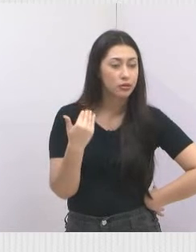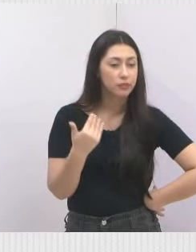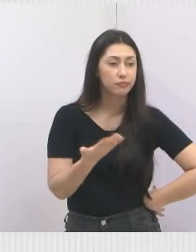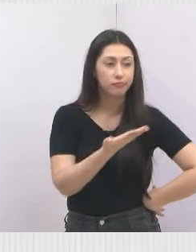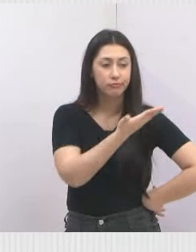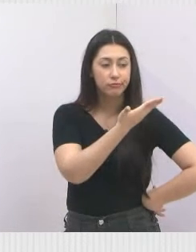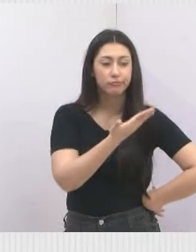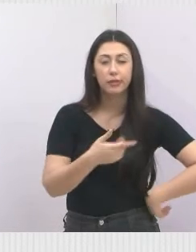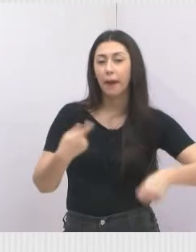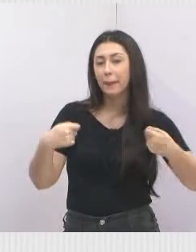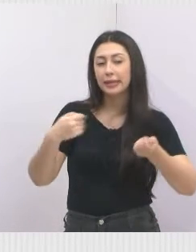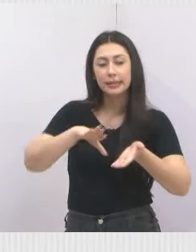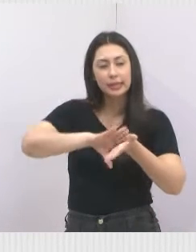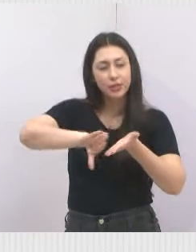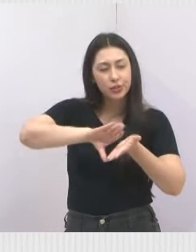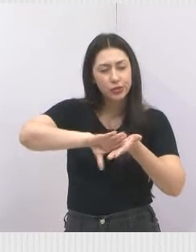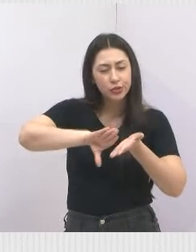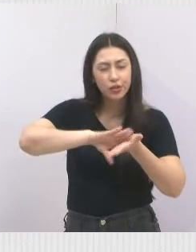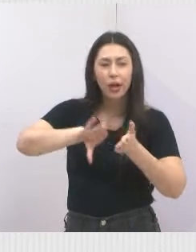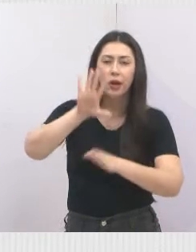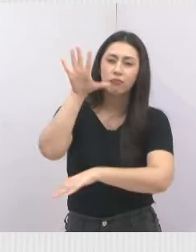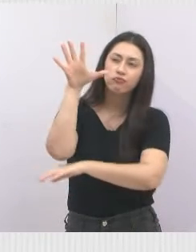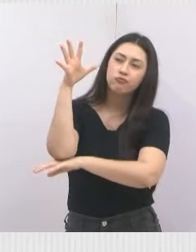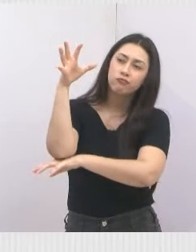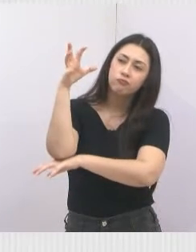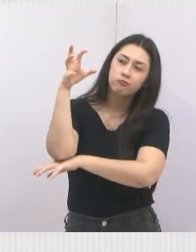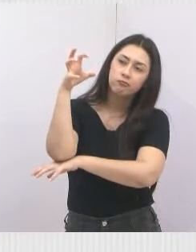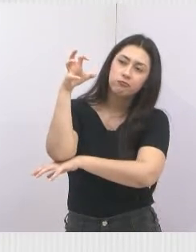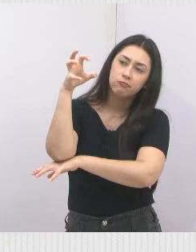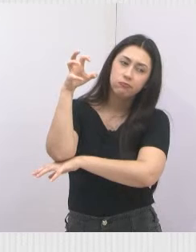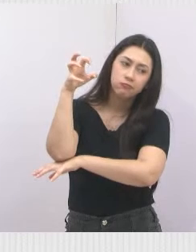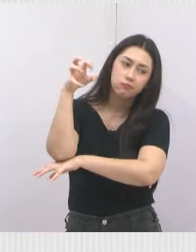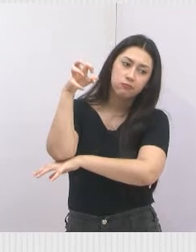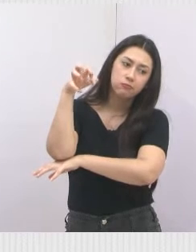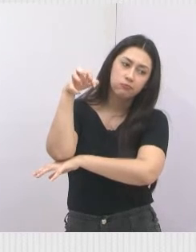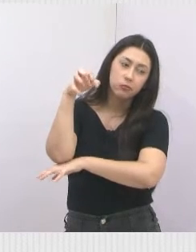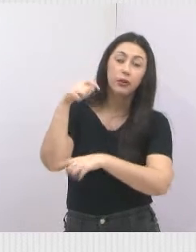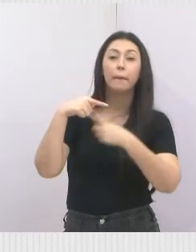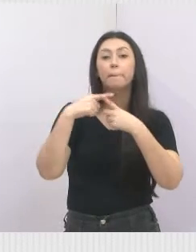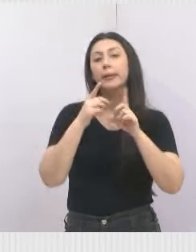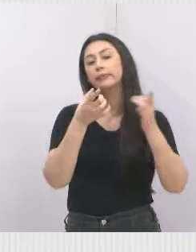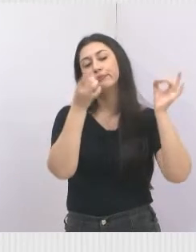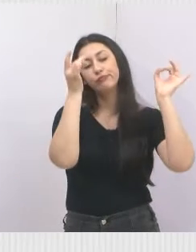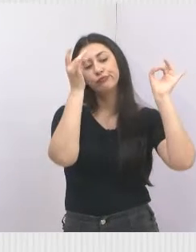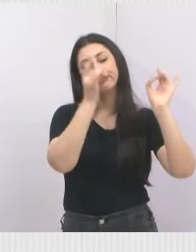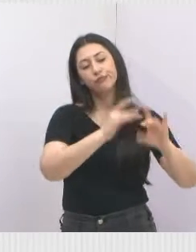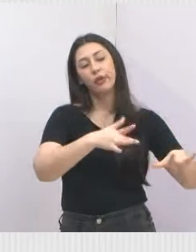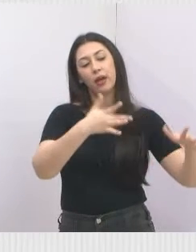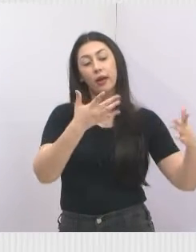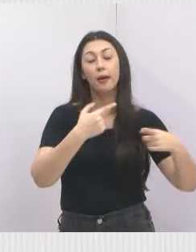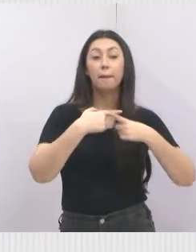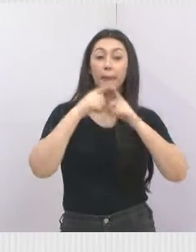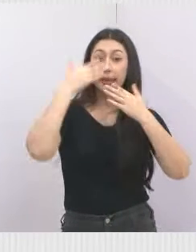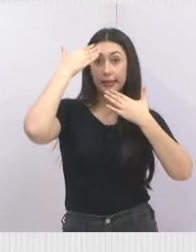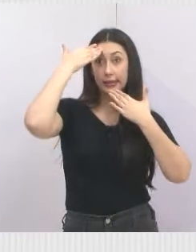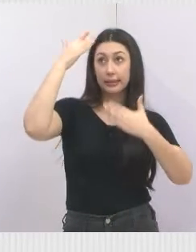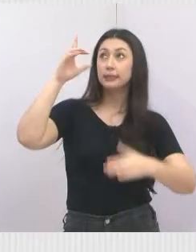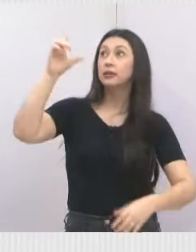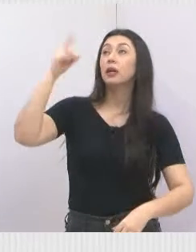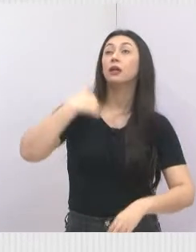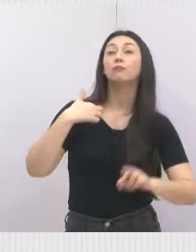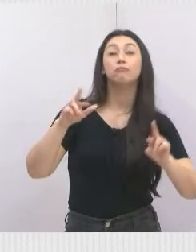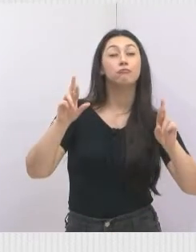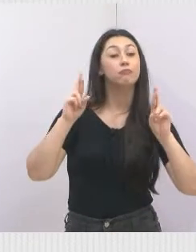Está na hora de tirar, está descascando, está caindo os galhos secos na cabeça do munívio. Mas não. Mas, graças a Deus, eu espero